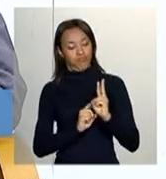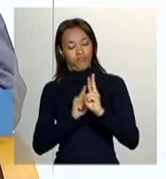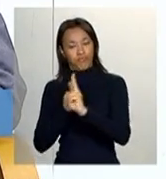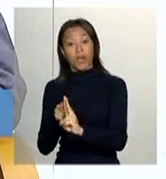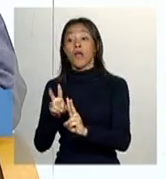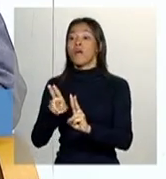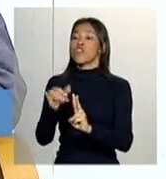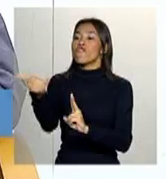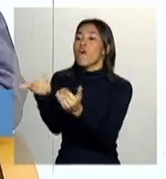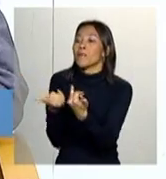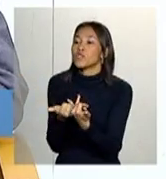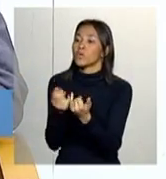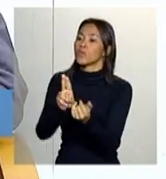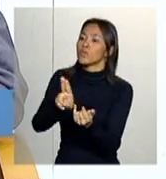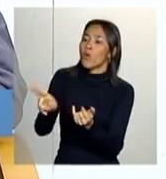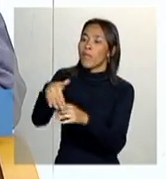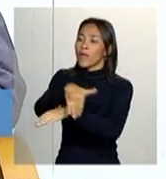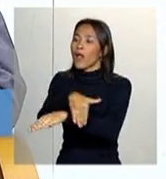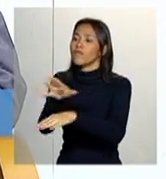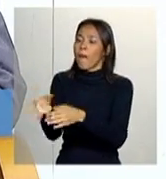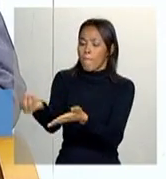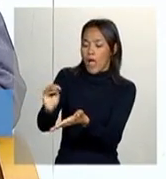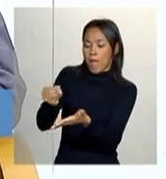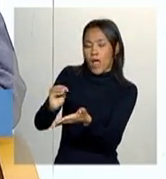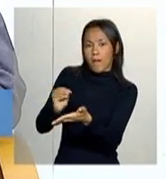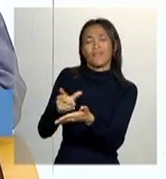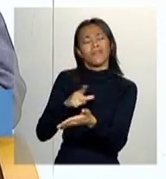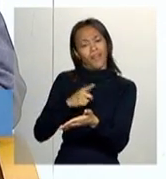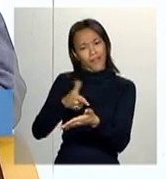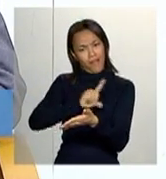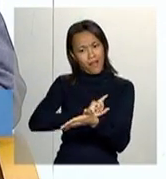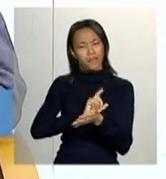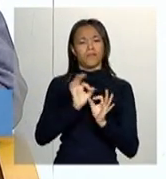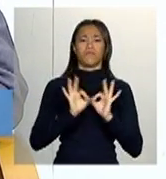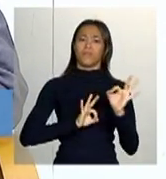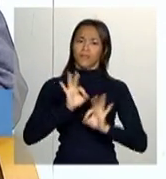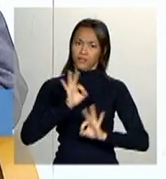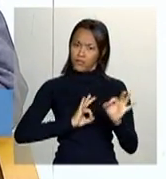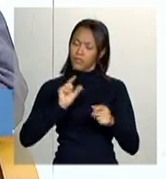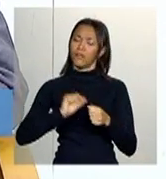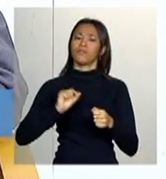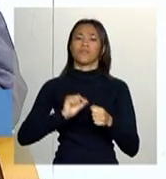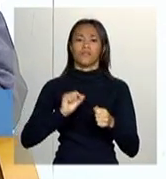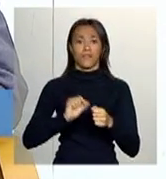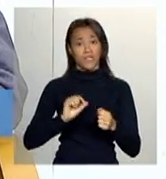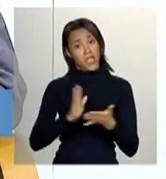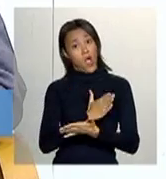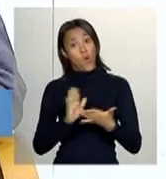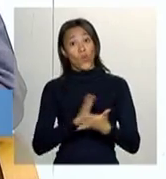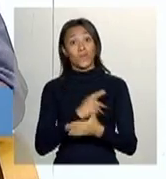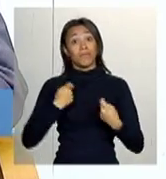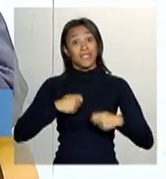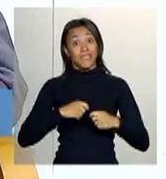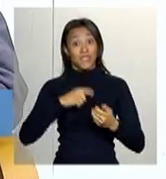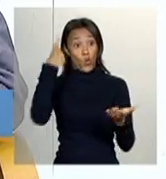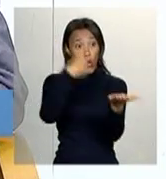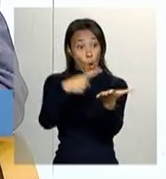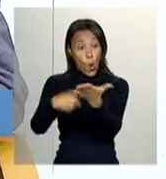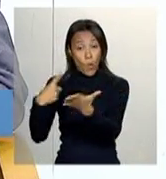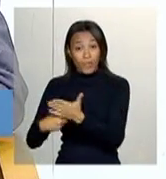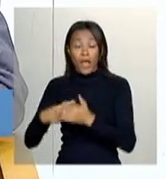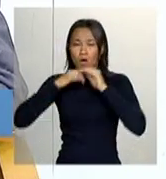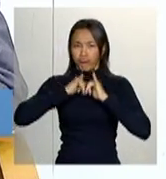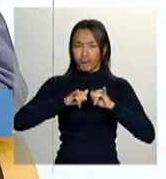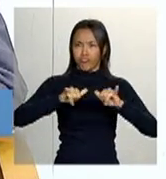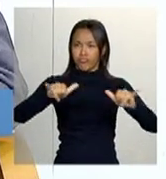informações, né? Então, tem realmente todo um planejamento para ser feito. Em alguns casos, tem que realizar mutirões, fazer com que as pessoas